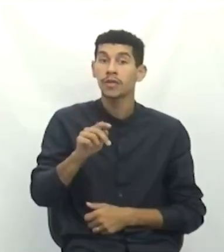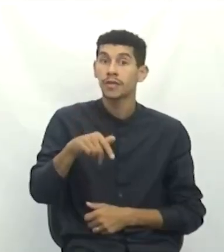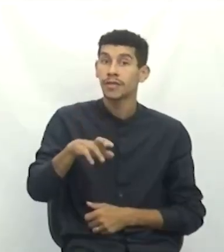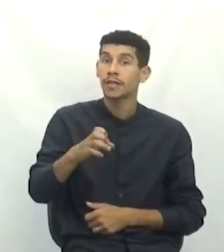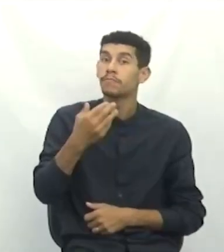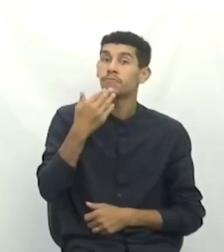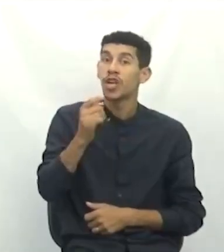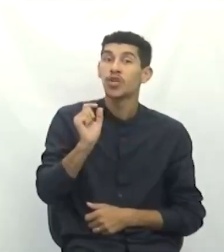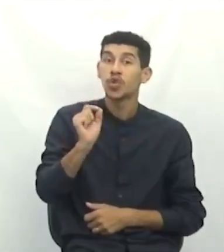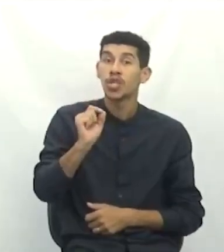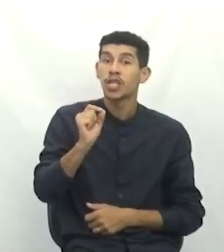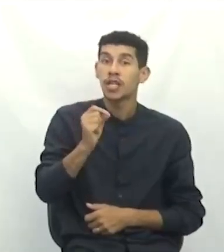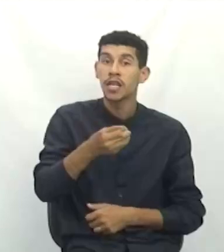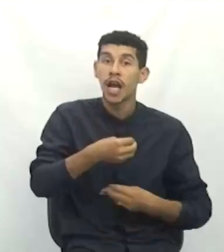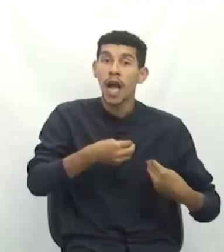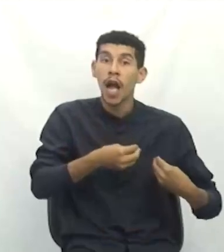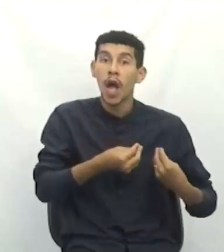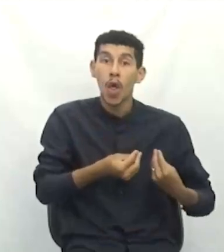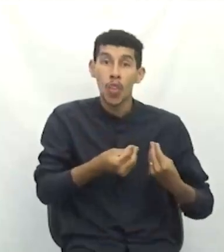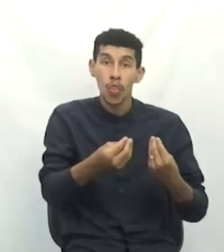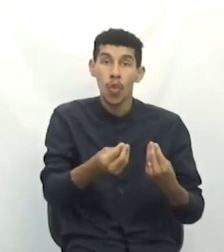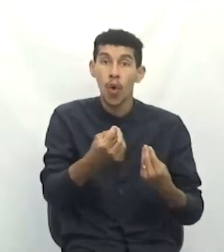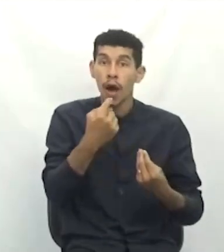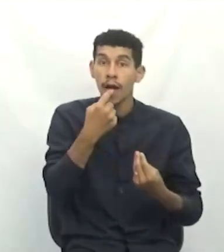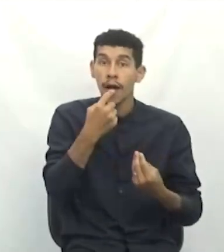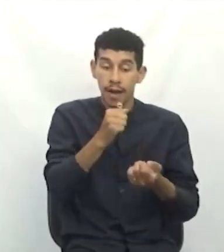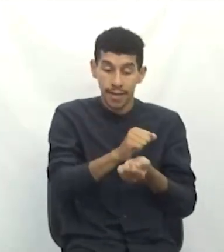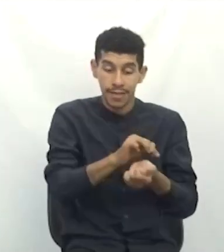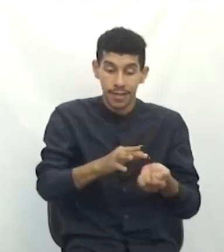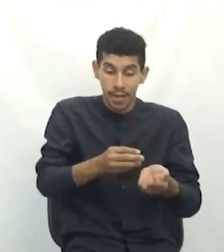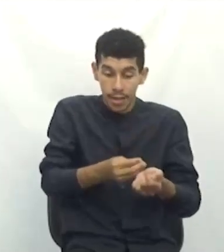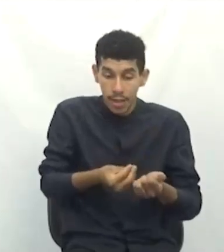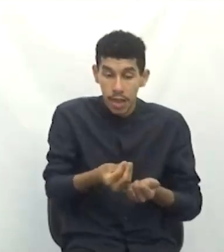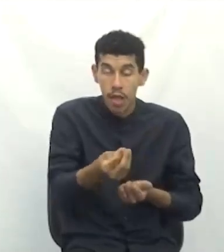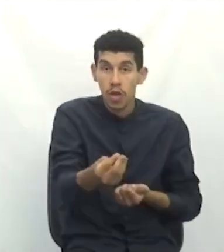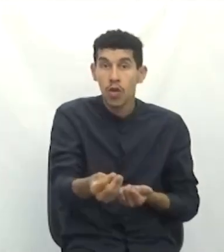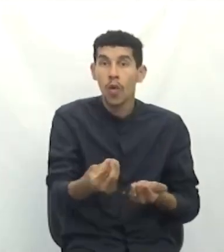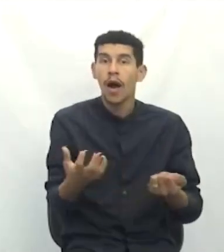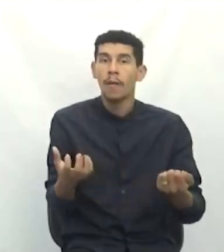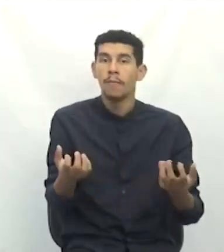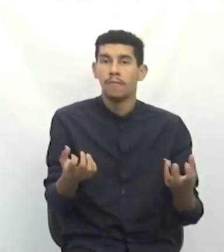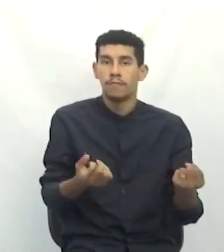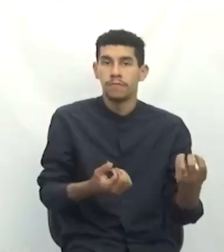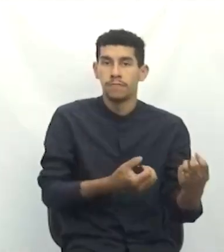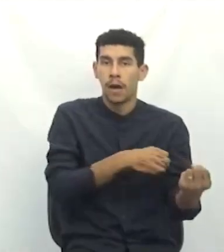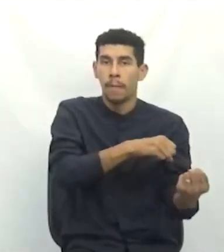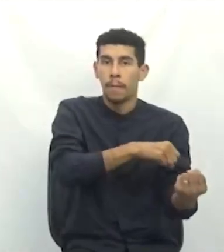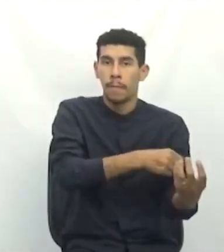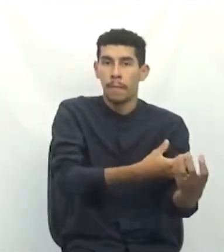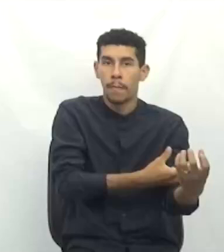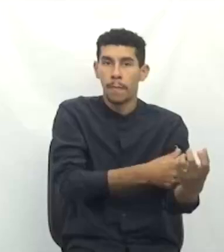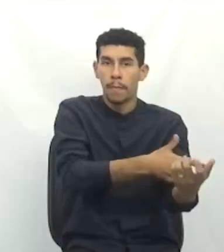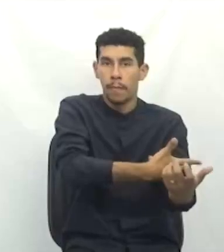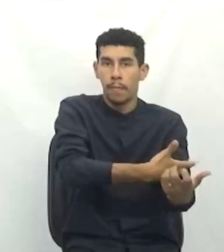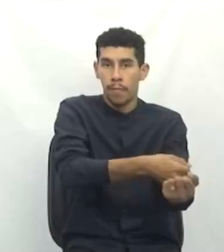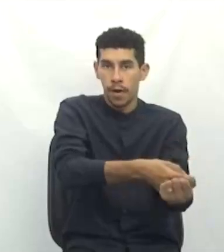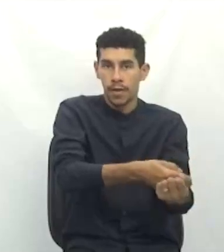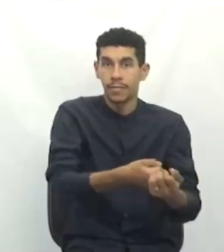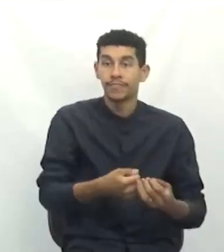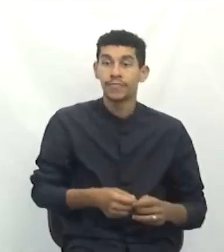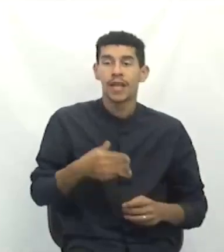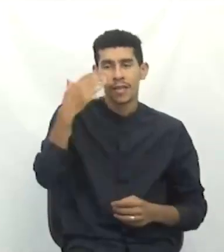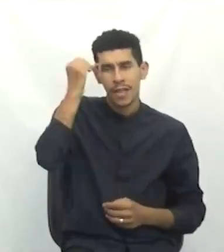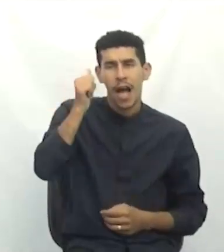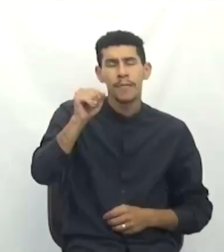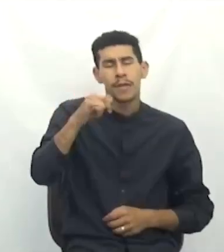falta é de todos os sangue. Então, a gente sabe da importância que é, na realidade, quando a gente precisa, ou alguém